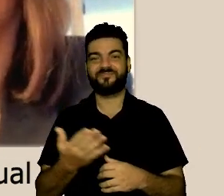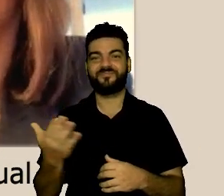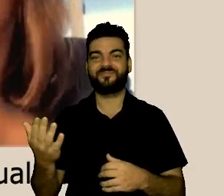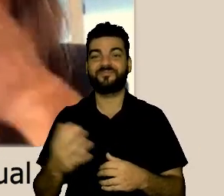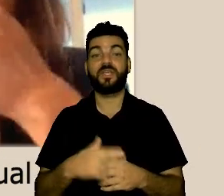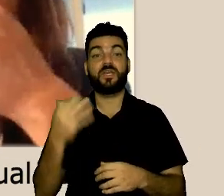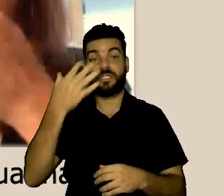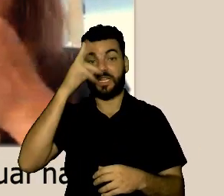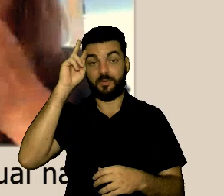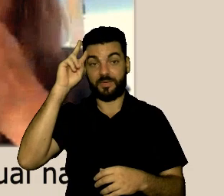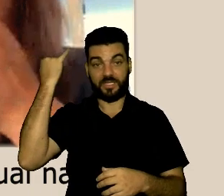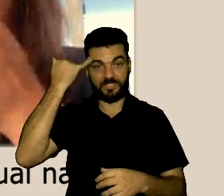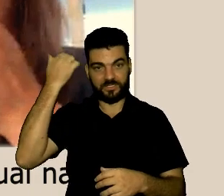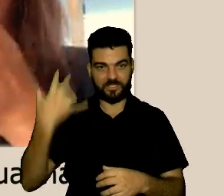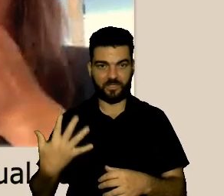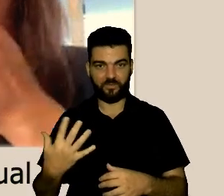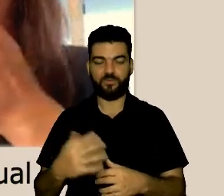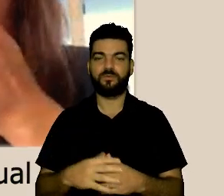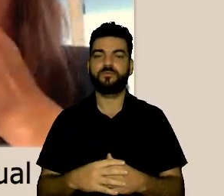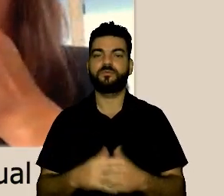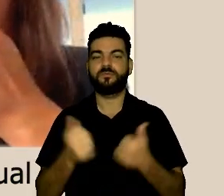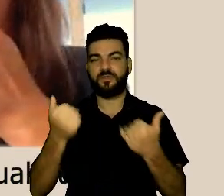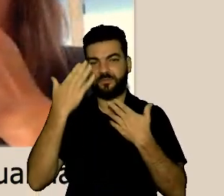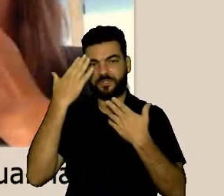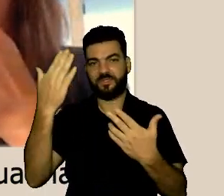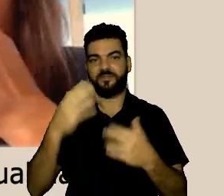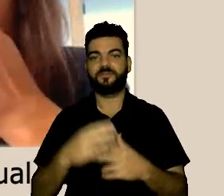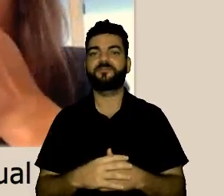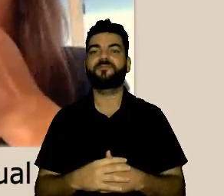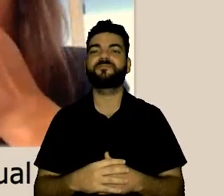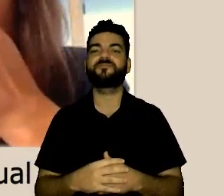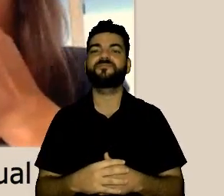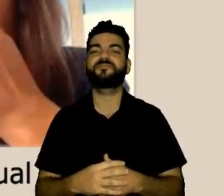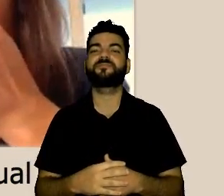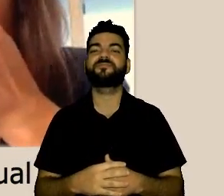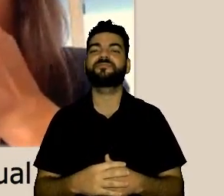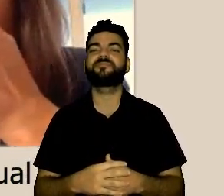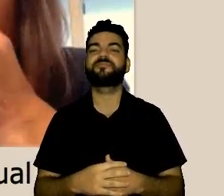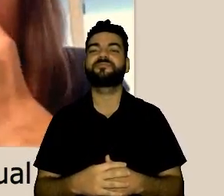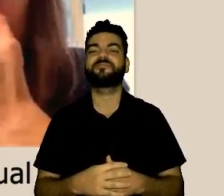audiodescrição, Jocely. Obrigada. Com essa missão de lembrar também.